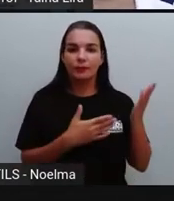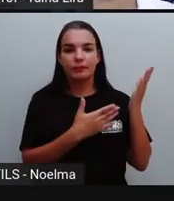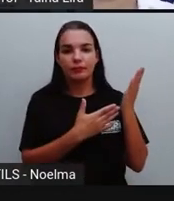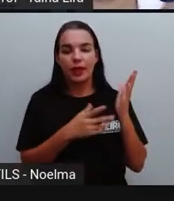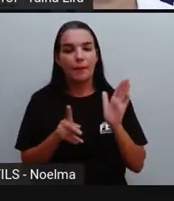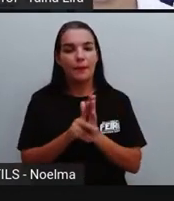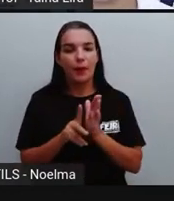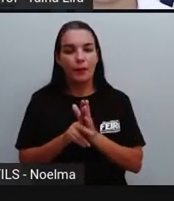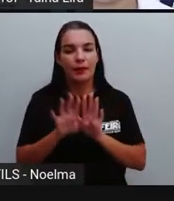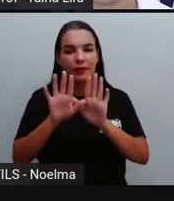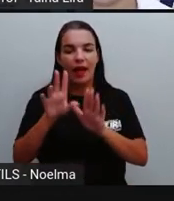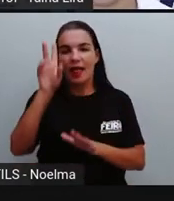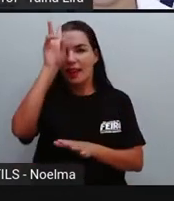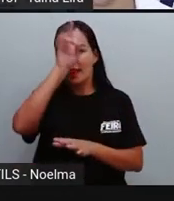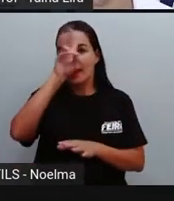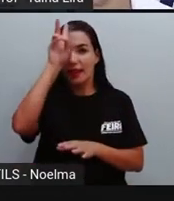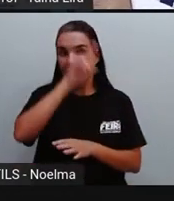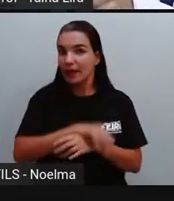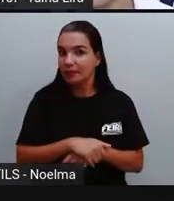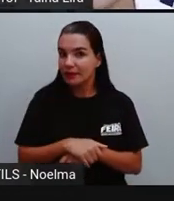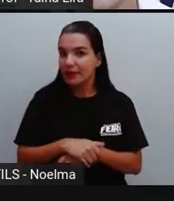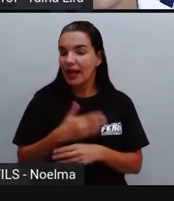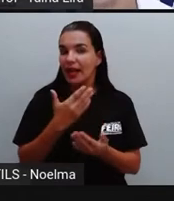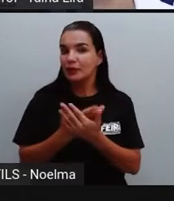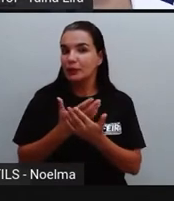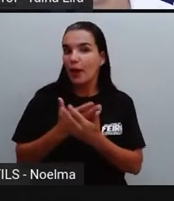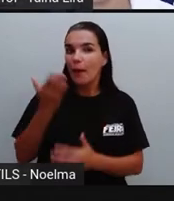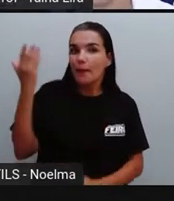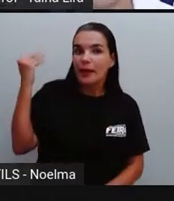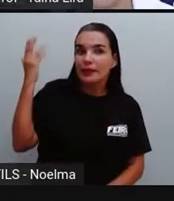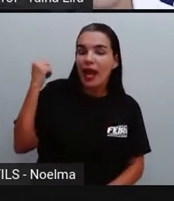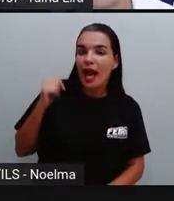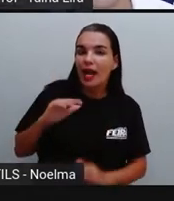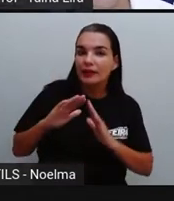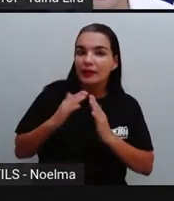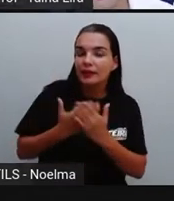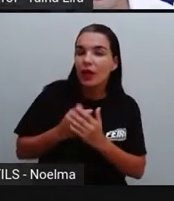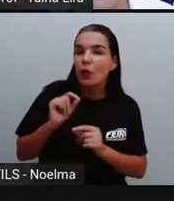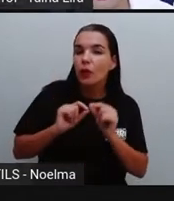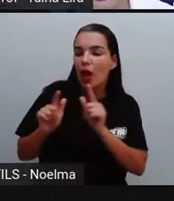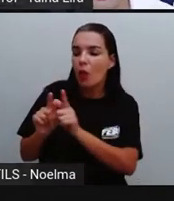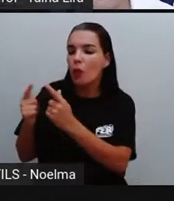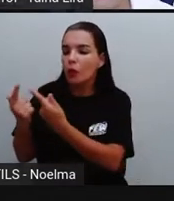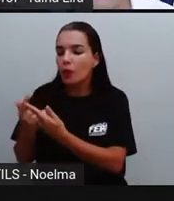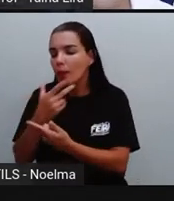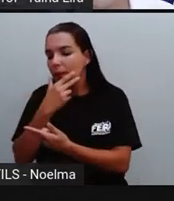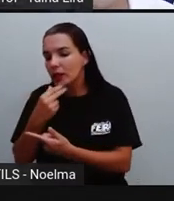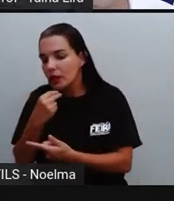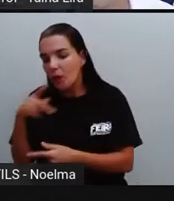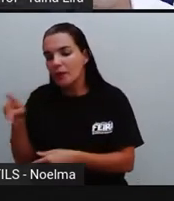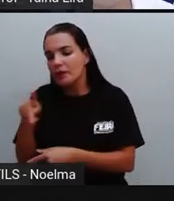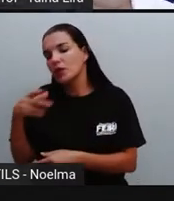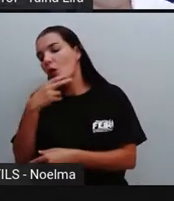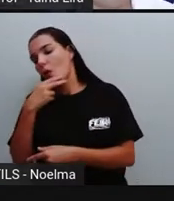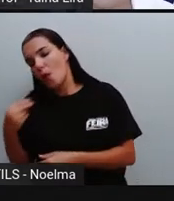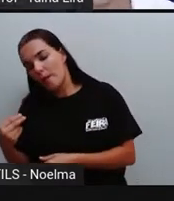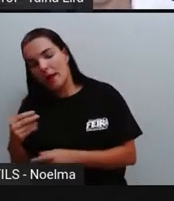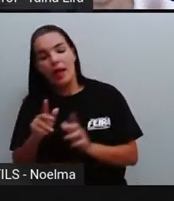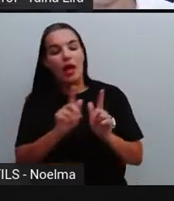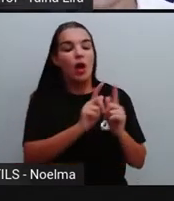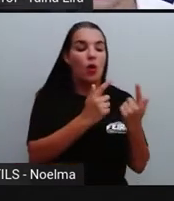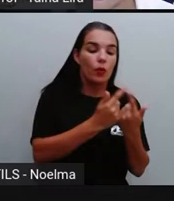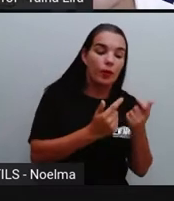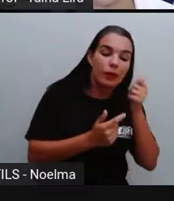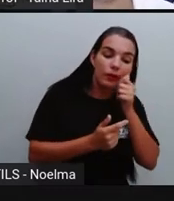lembram que lá na escola, né, de ontem, a turma dos meninos tinha um professor e da menina uma professora,